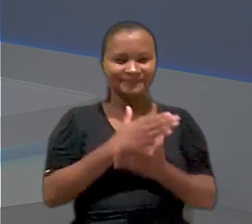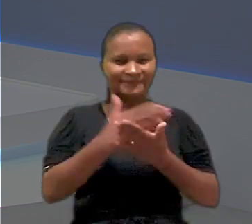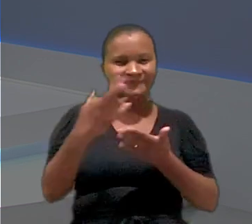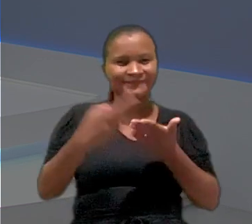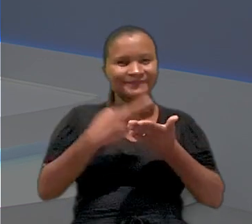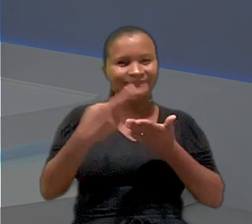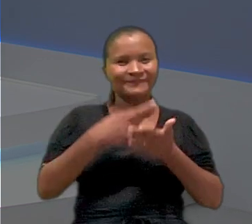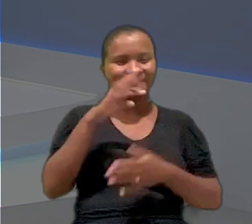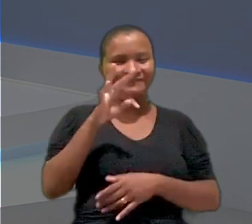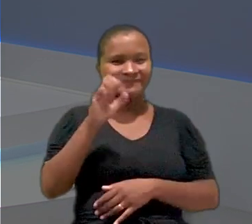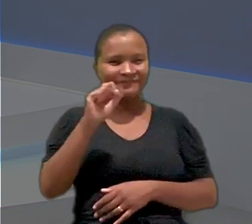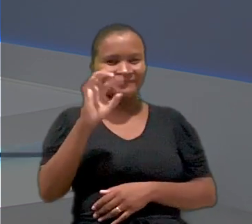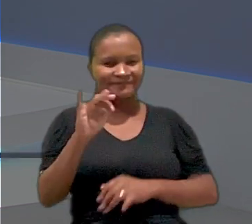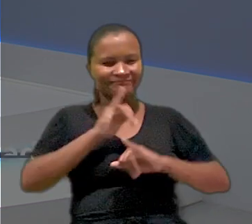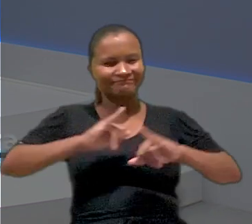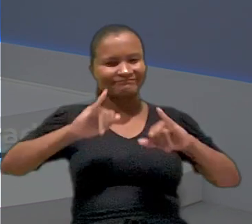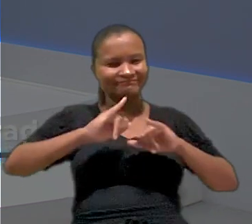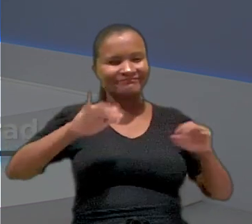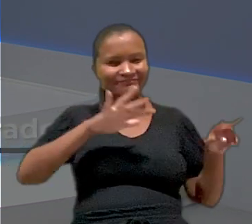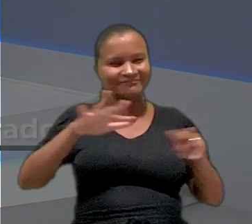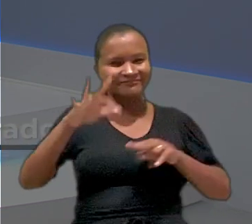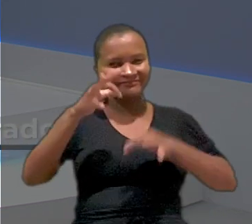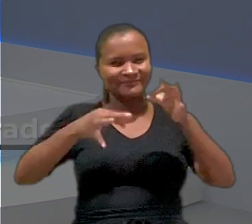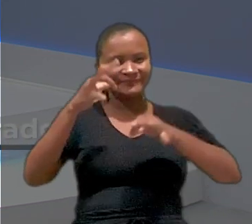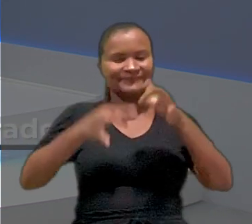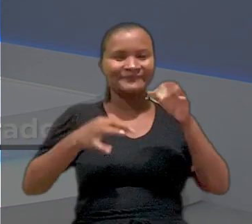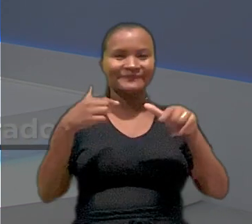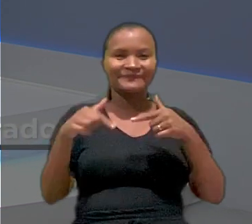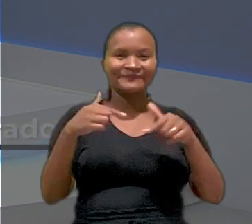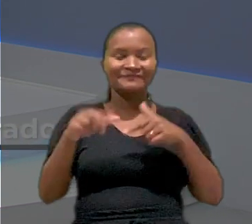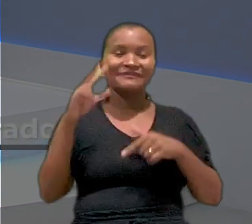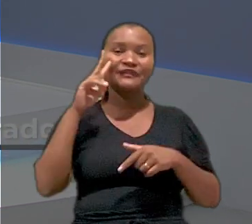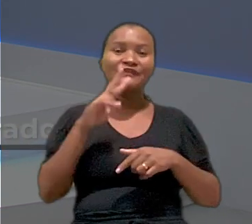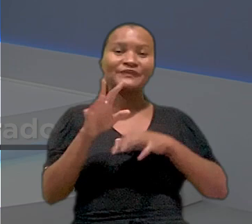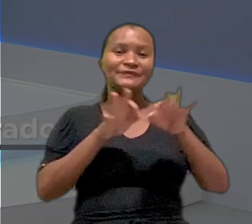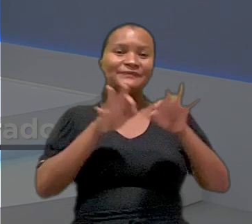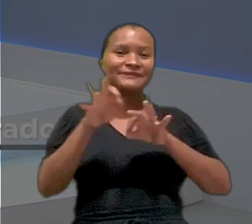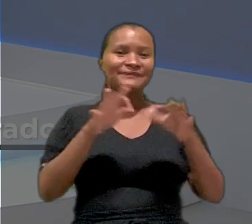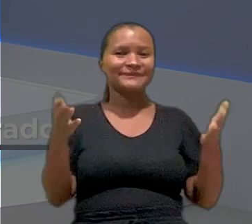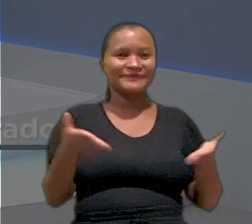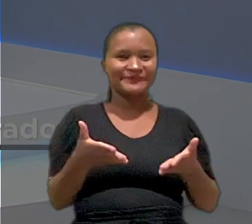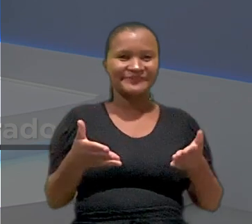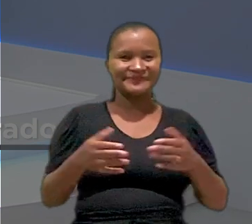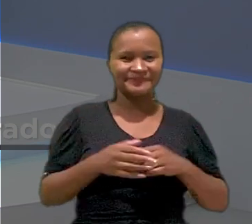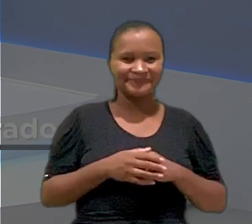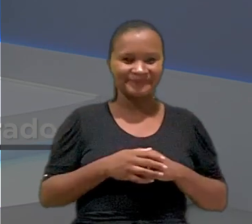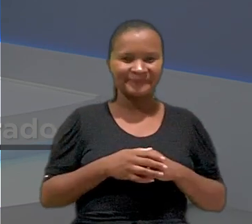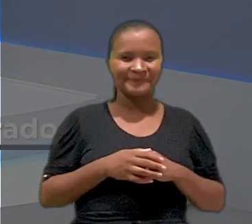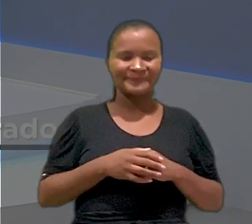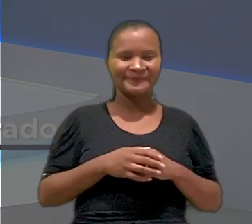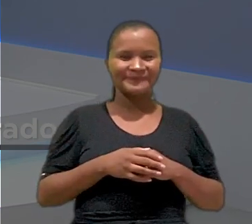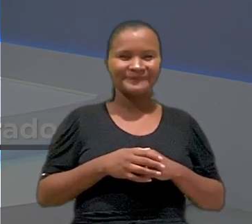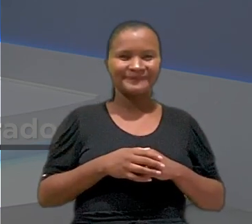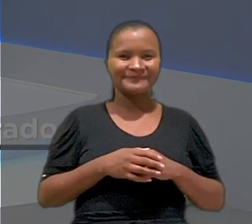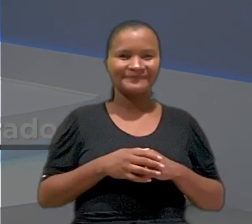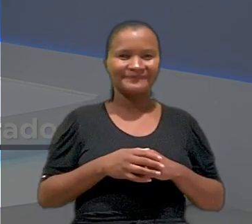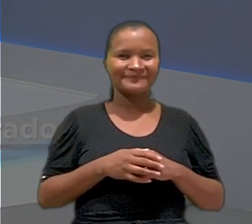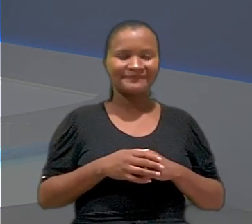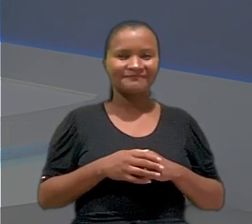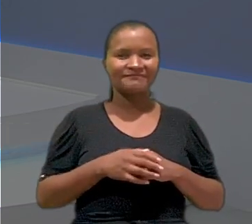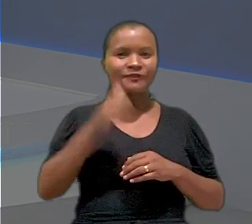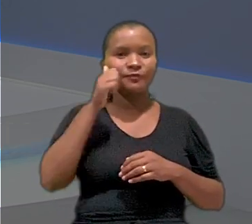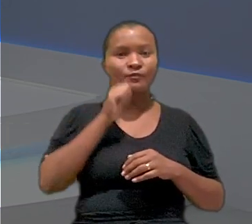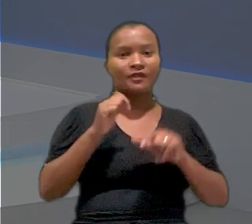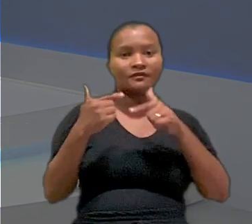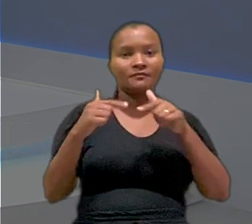Olá, está começando o Revista TST, o informativo semanal da Justiça do Trabalho. Dá uma olhada no que preparamos para o